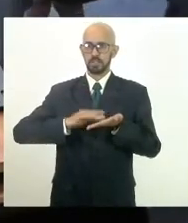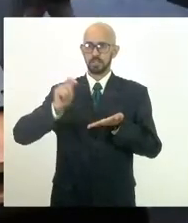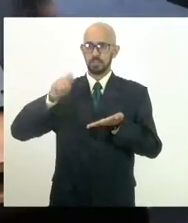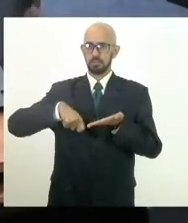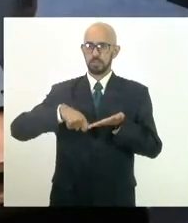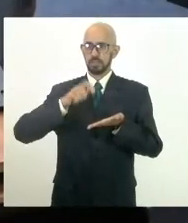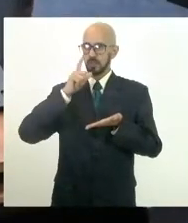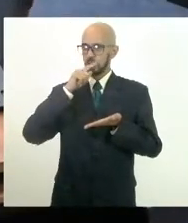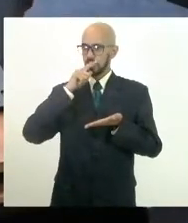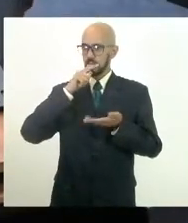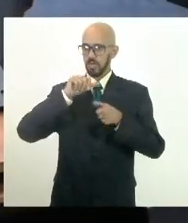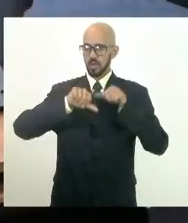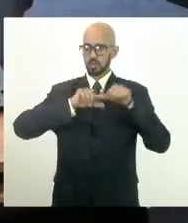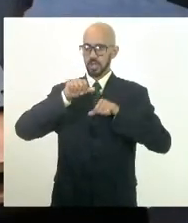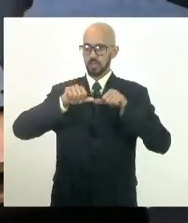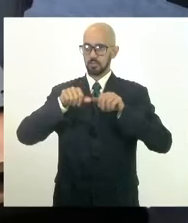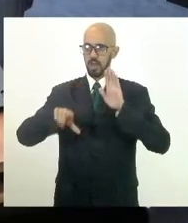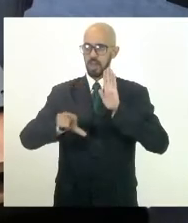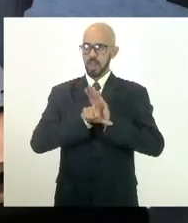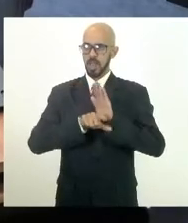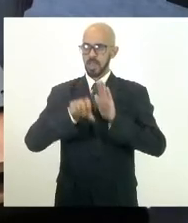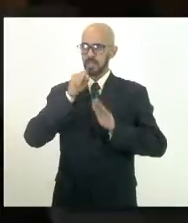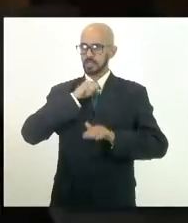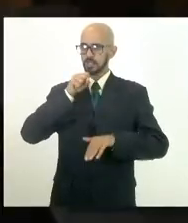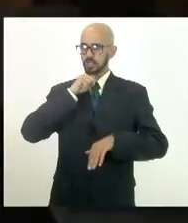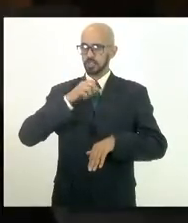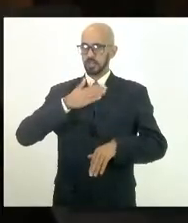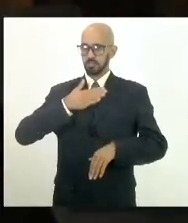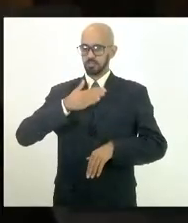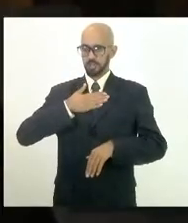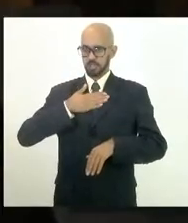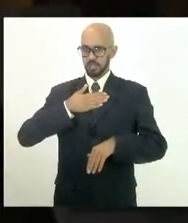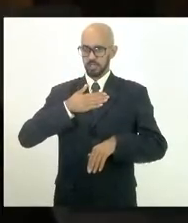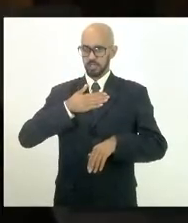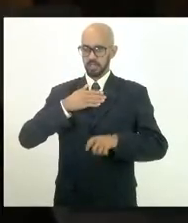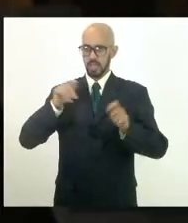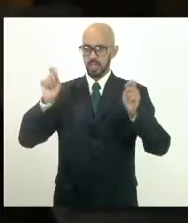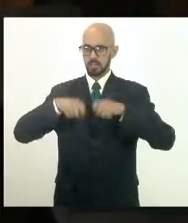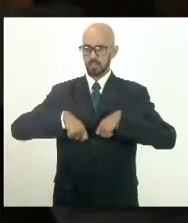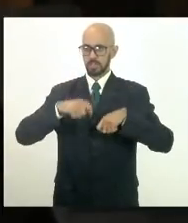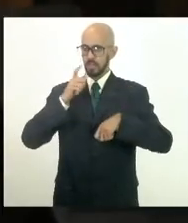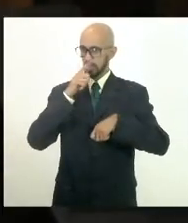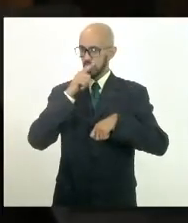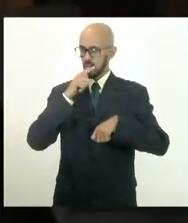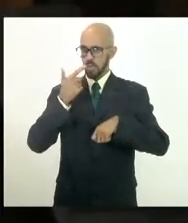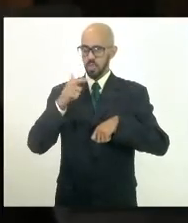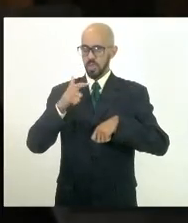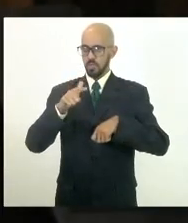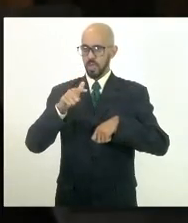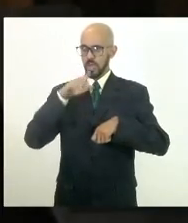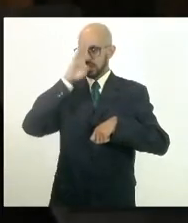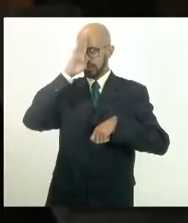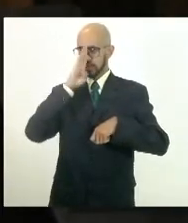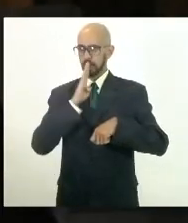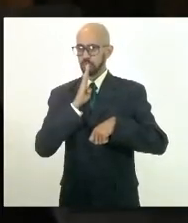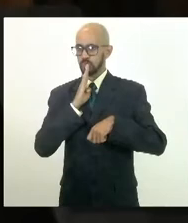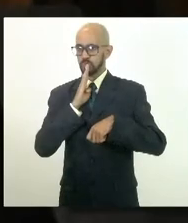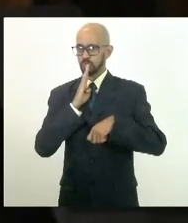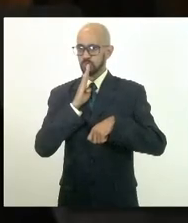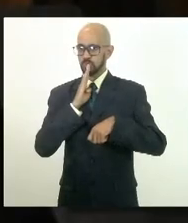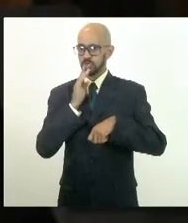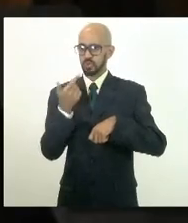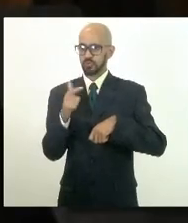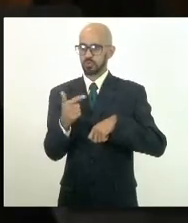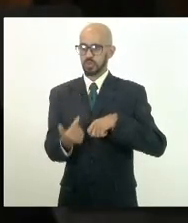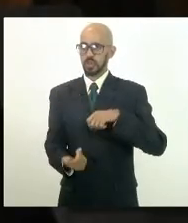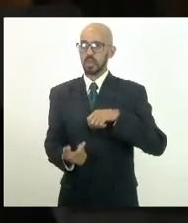antiquíssima. Nós sabemos que os recursos naturais não são gratuitos, não são inesgotáveis. É natural,